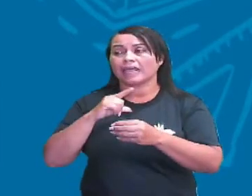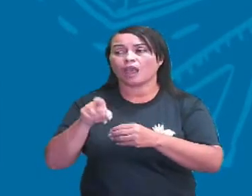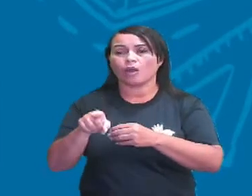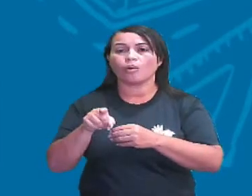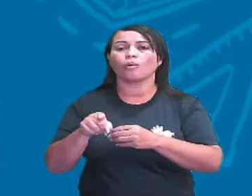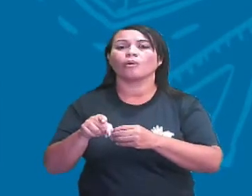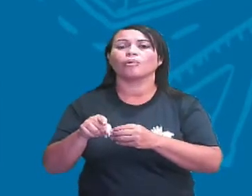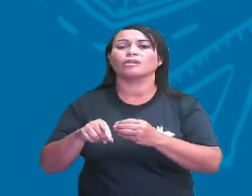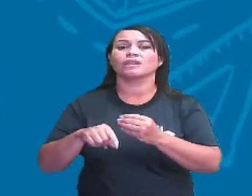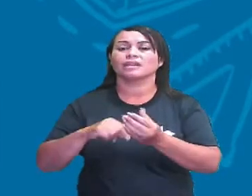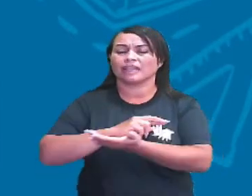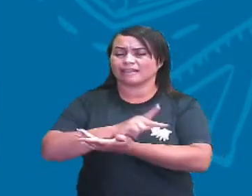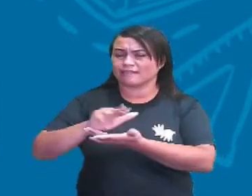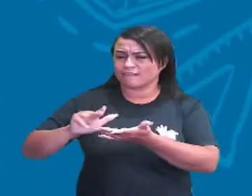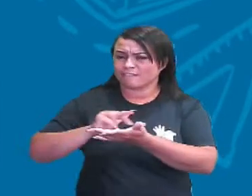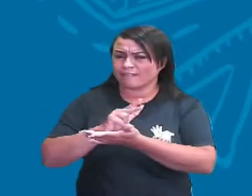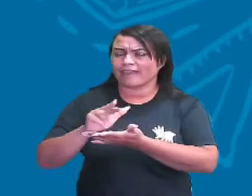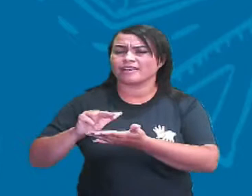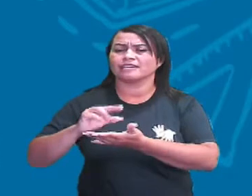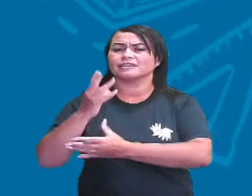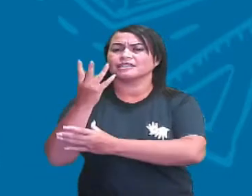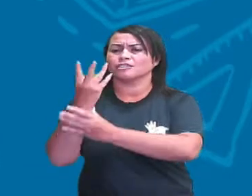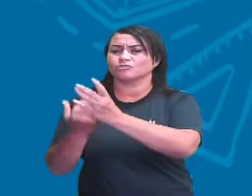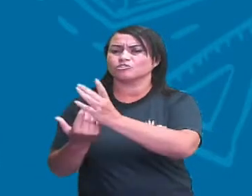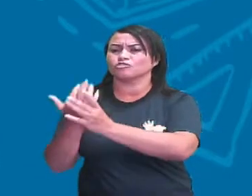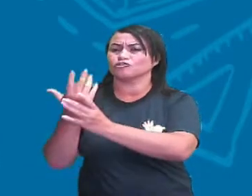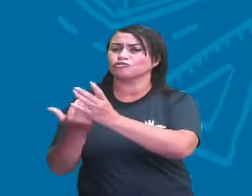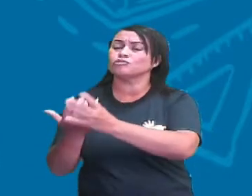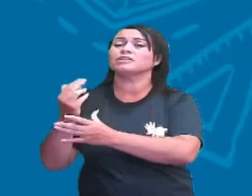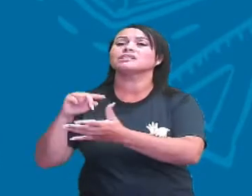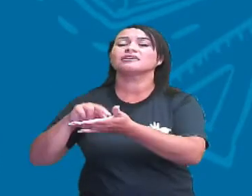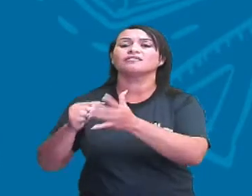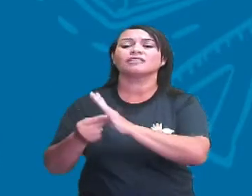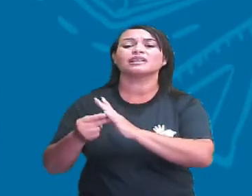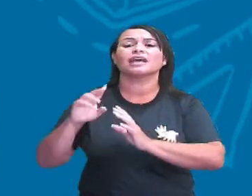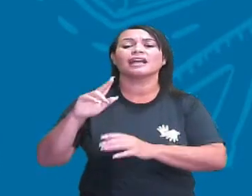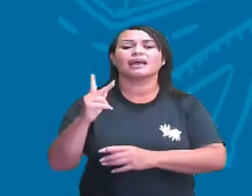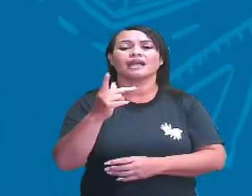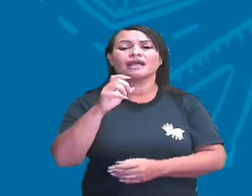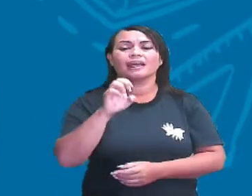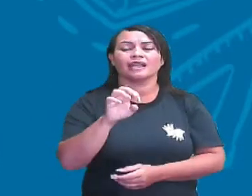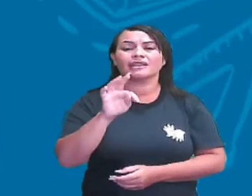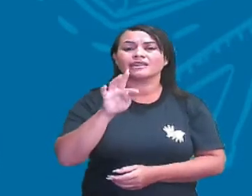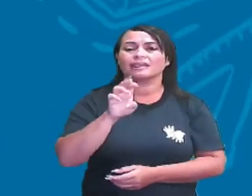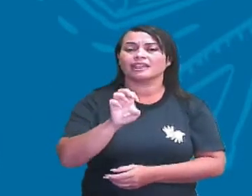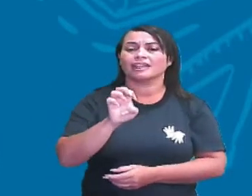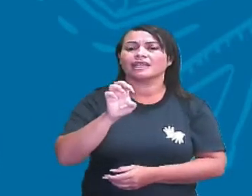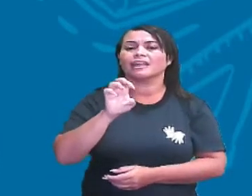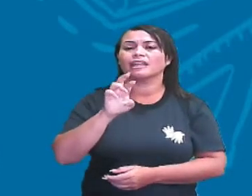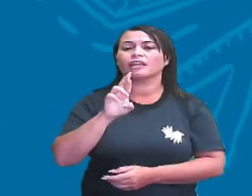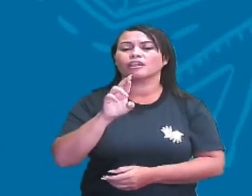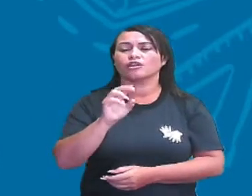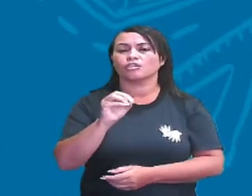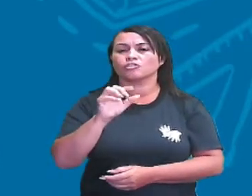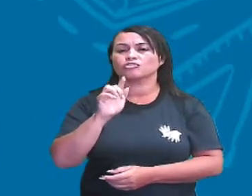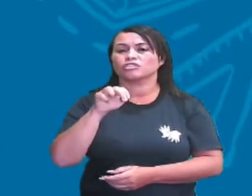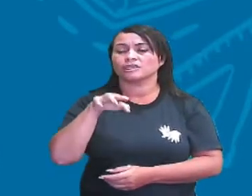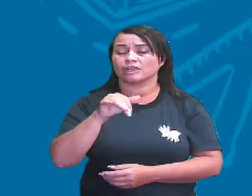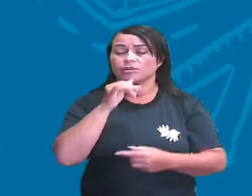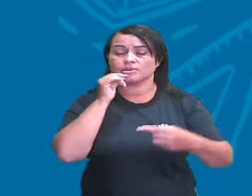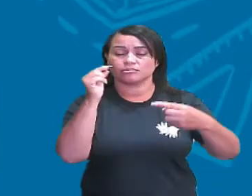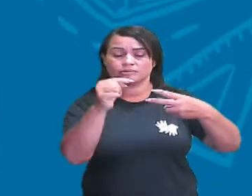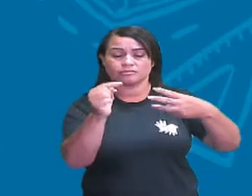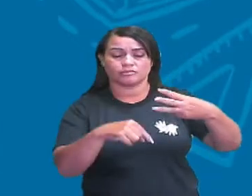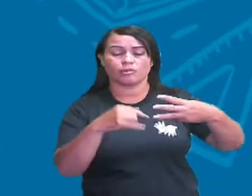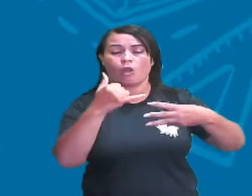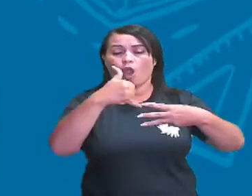heterogênea. Então, pensa só aqui, Essa mistura com três fases ou mais aqui de óleo, água e